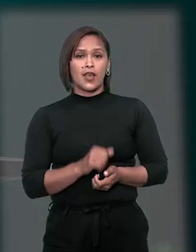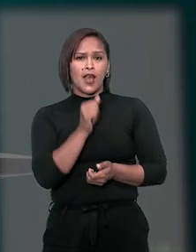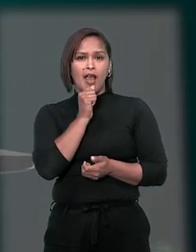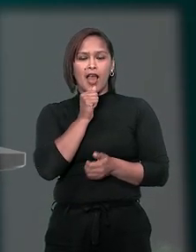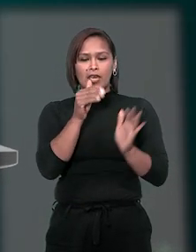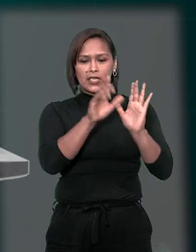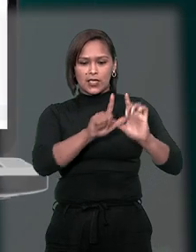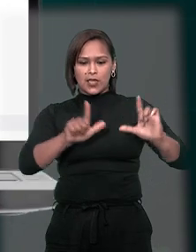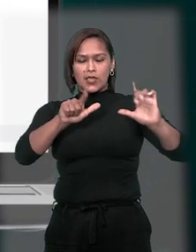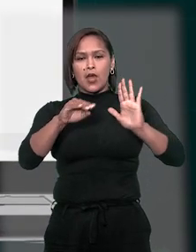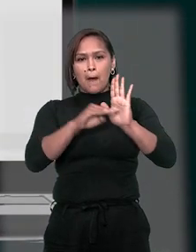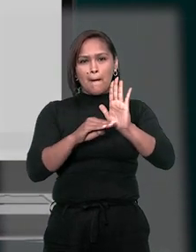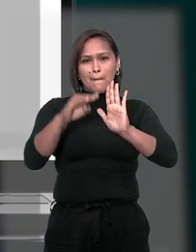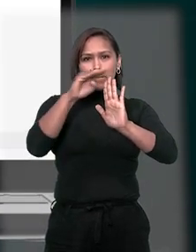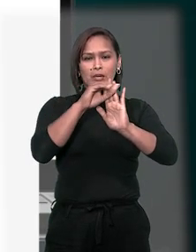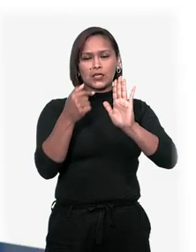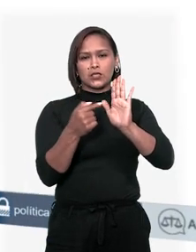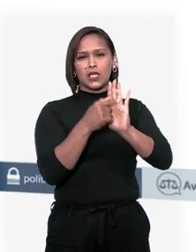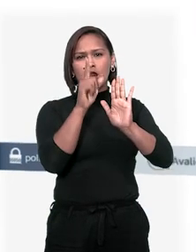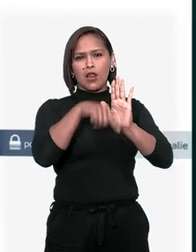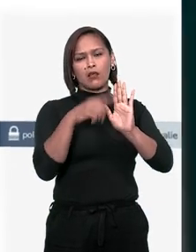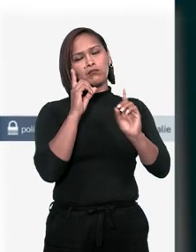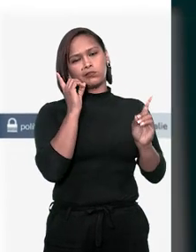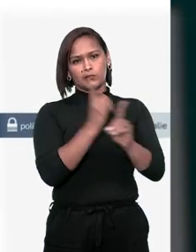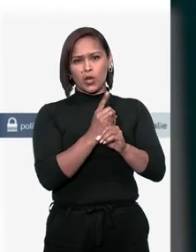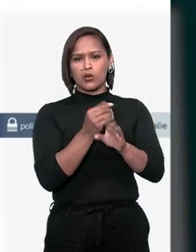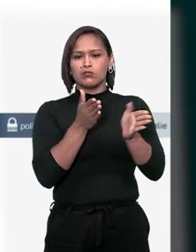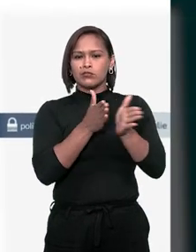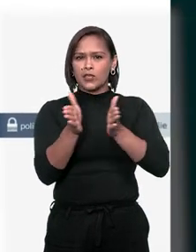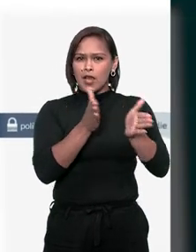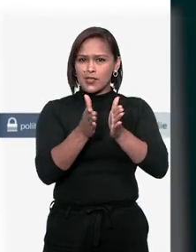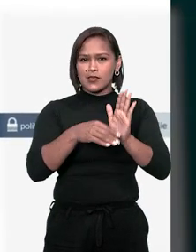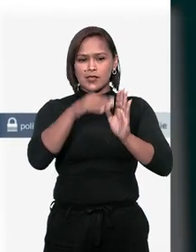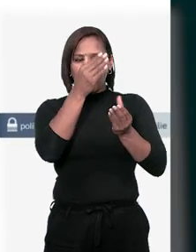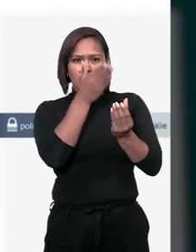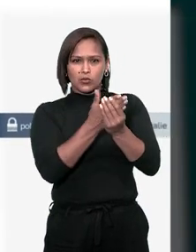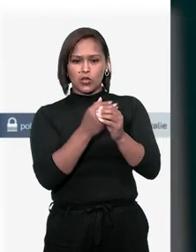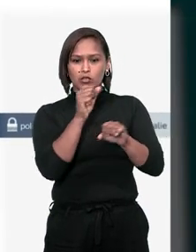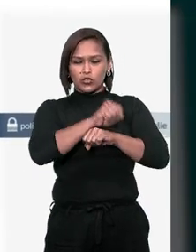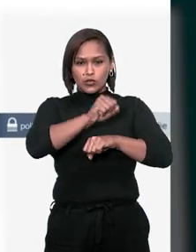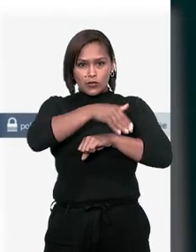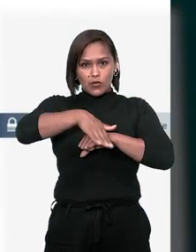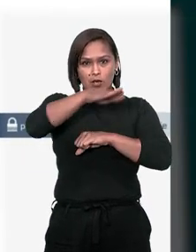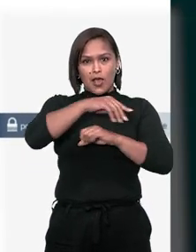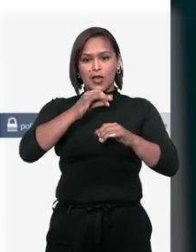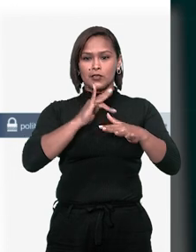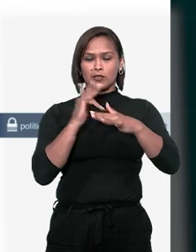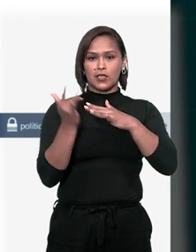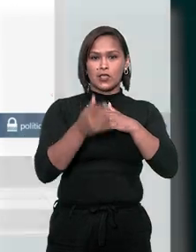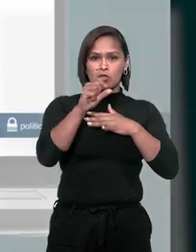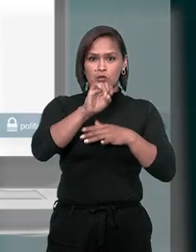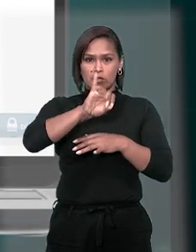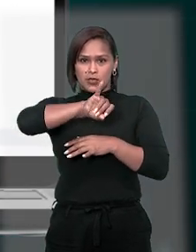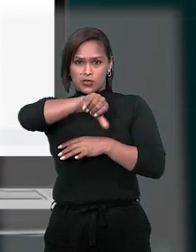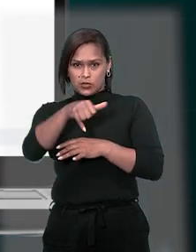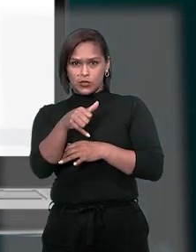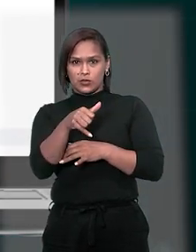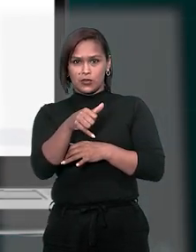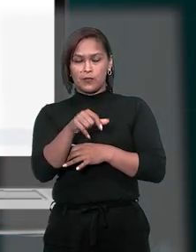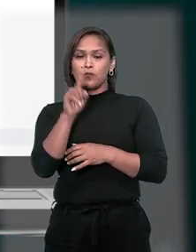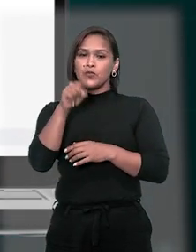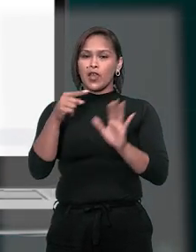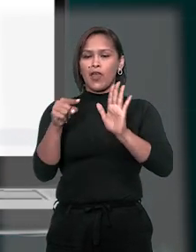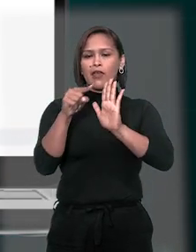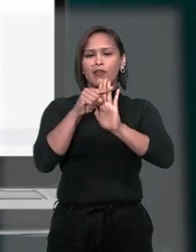Ainda no topo da página, clicando aqui, é possível acessar os precedentes divulgados nas mídias sociais do STJ.